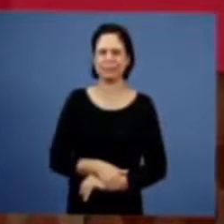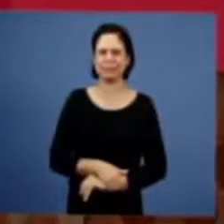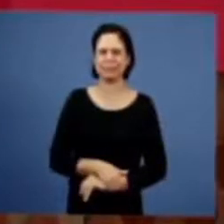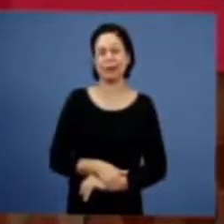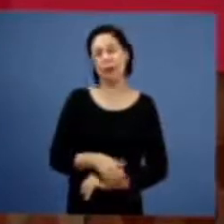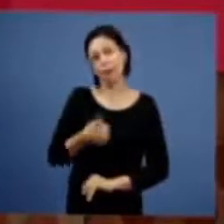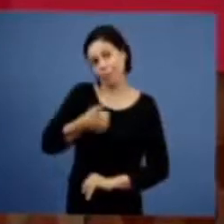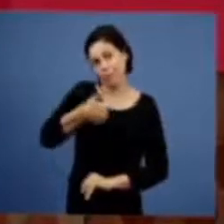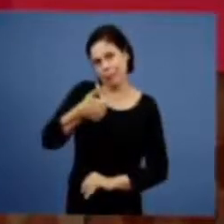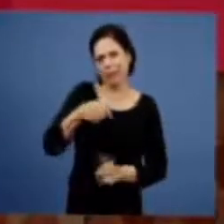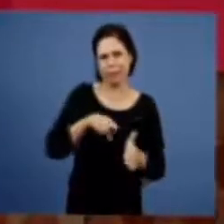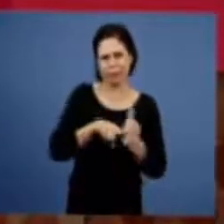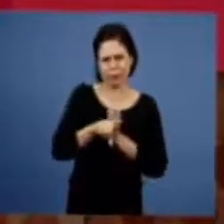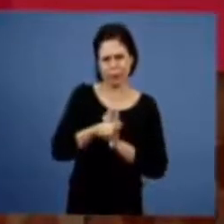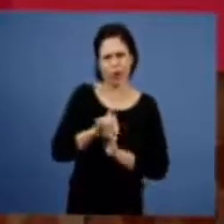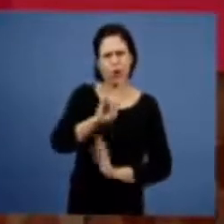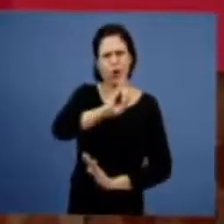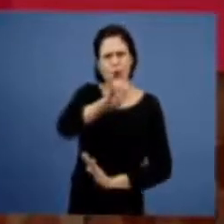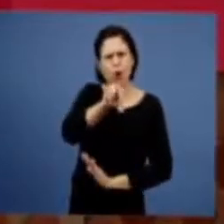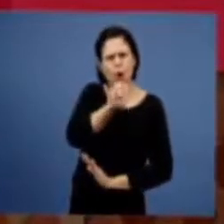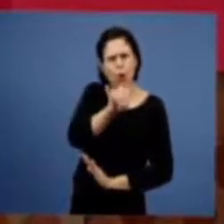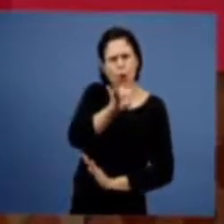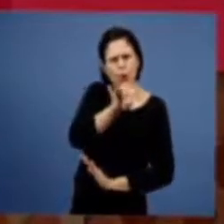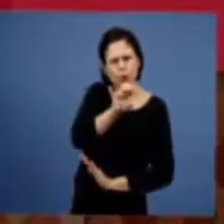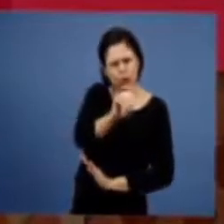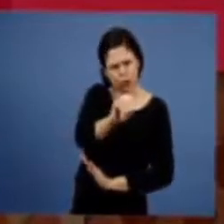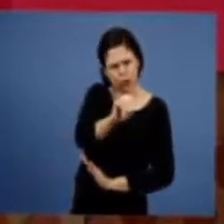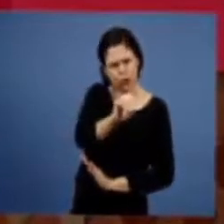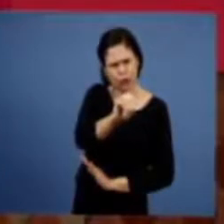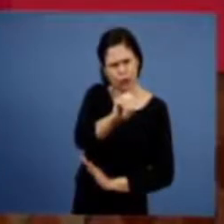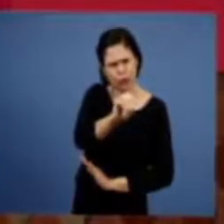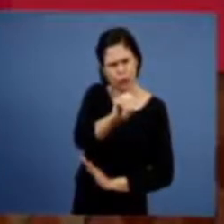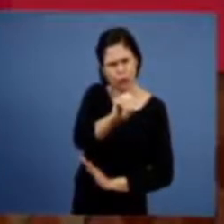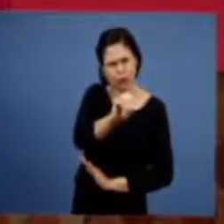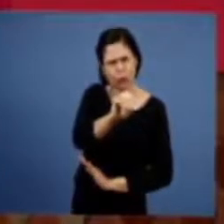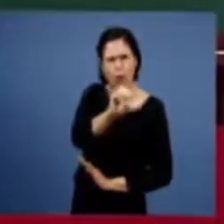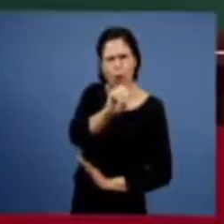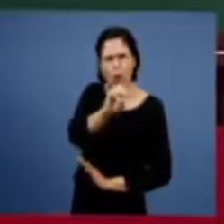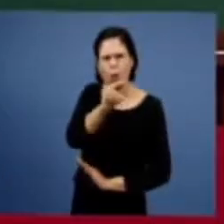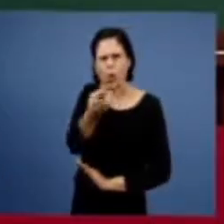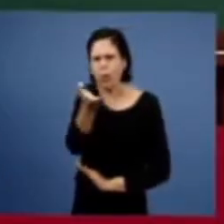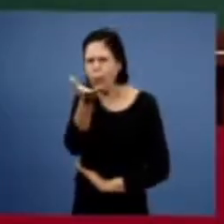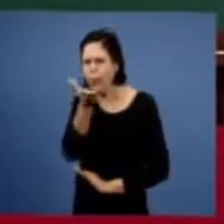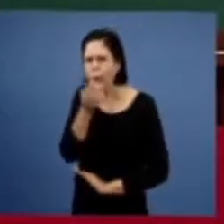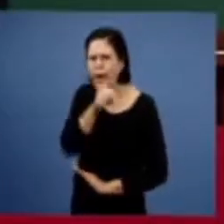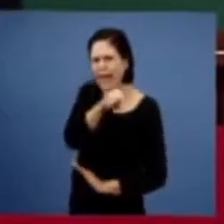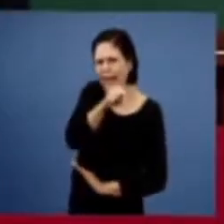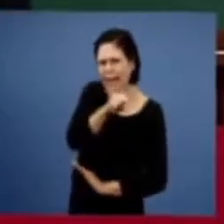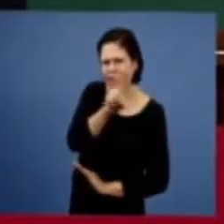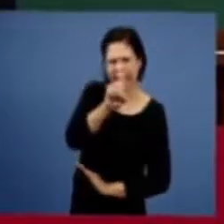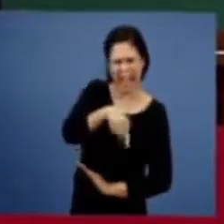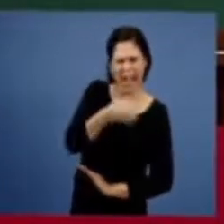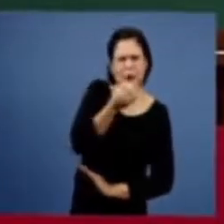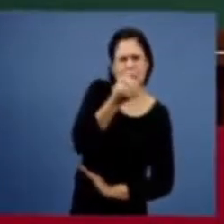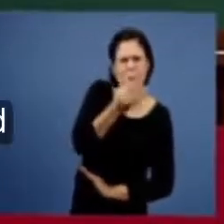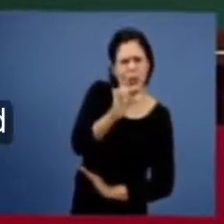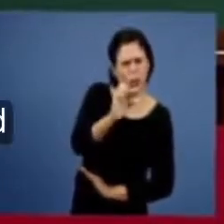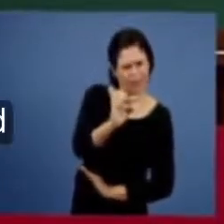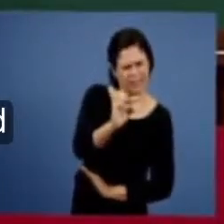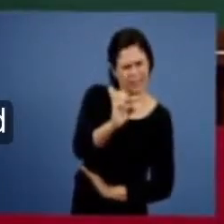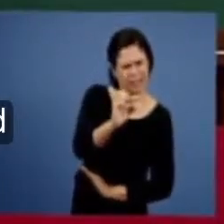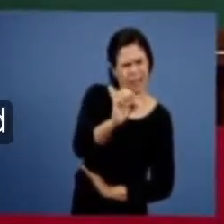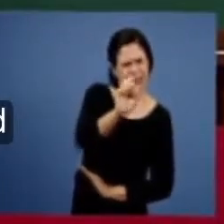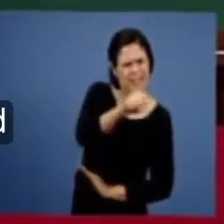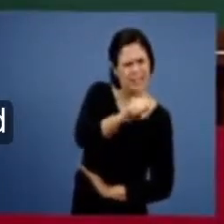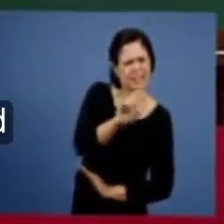pergunta, se o joio foi, se o joio plantado é a boa semente ou não?